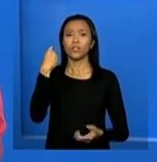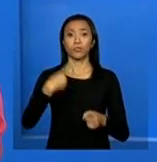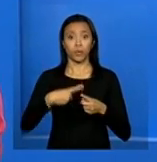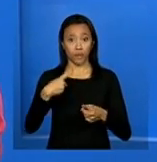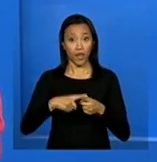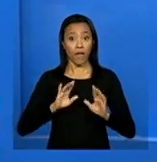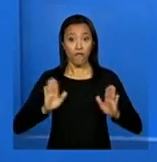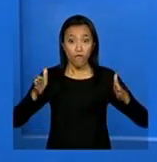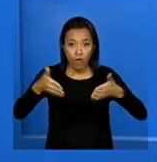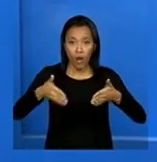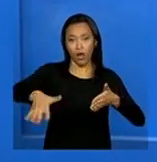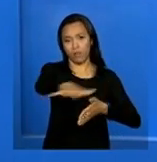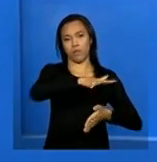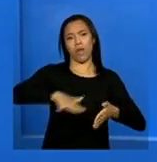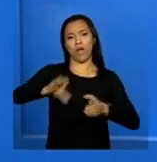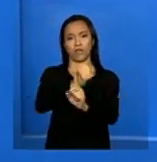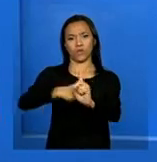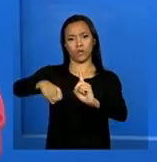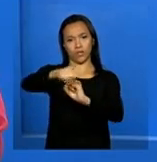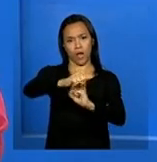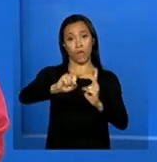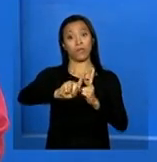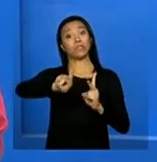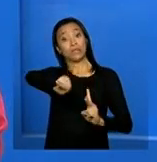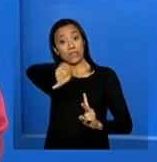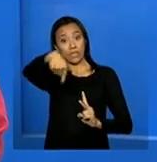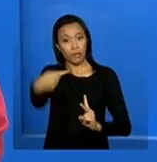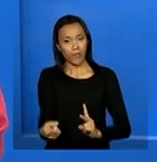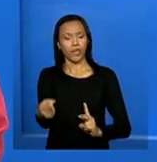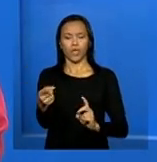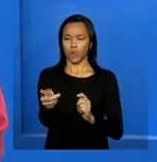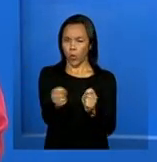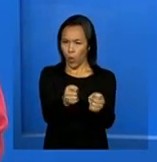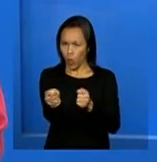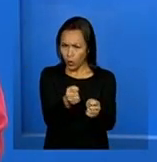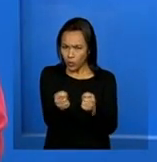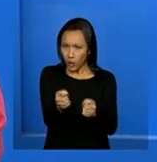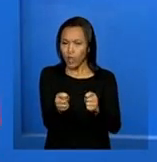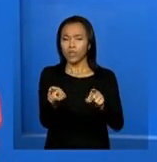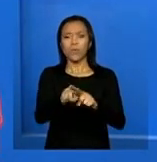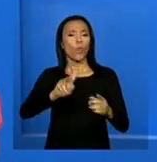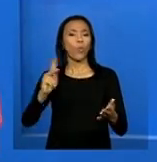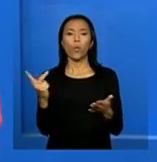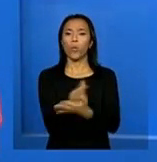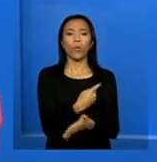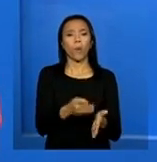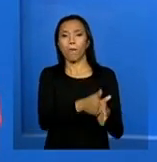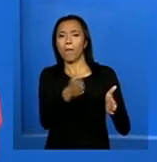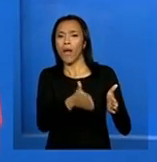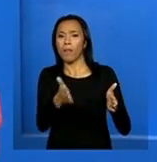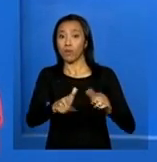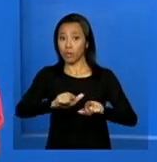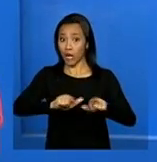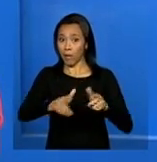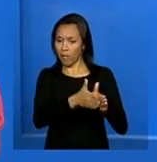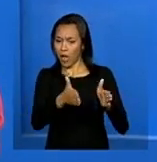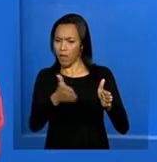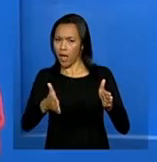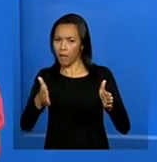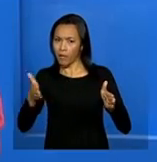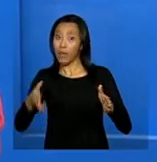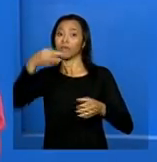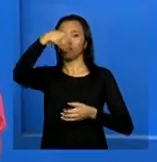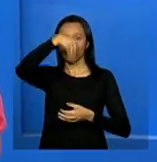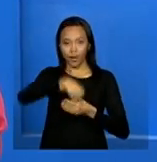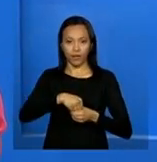Assistência Social e, na outra ponta, monitora e acompanha os serviços executados dentro do Sistema